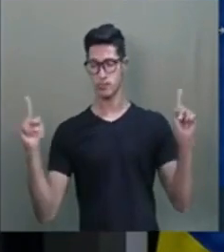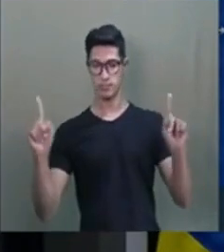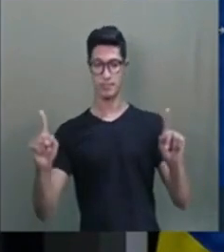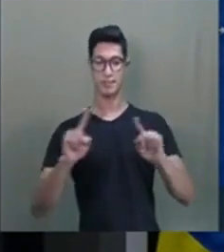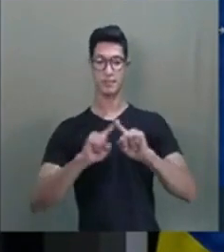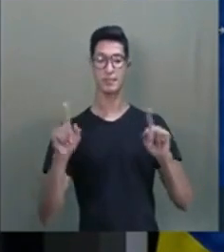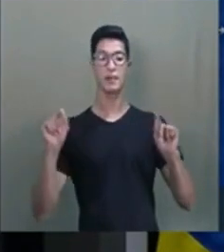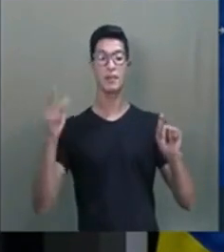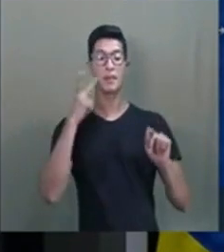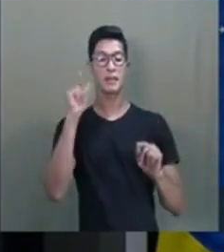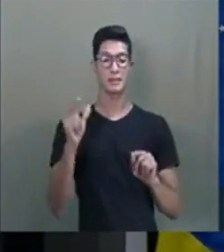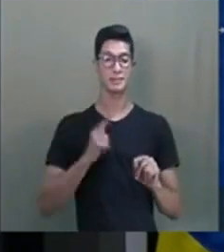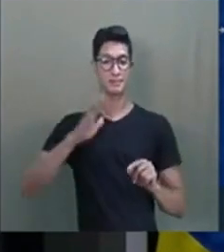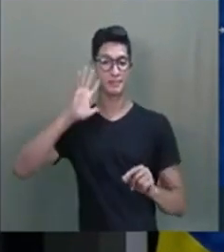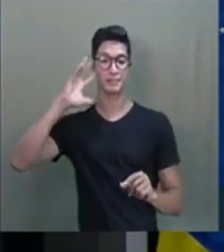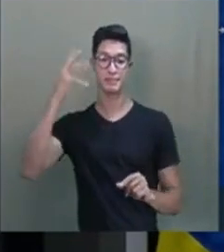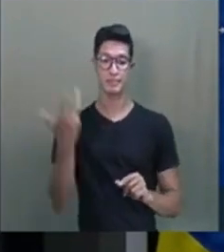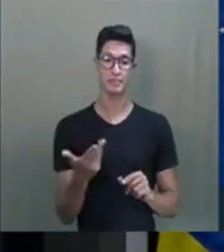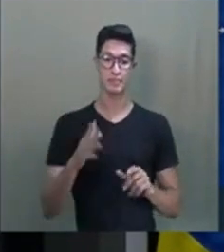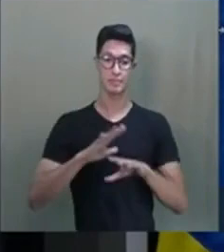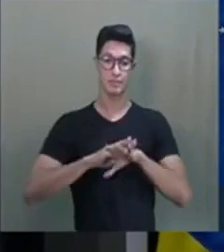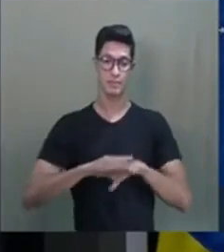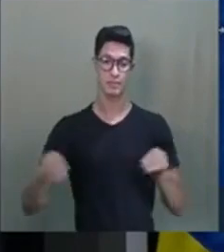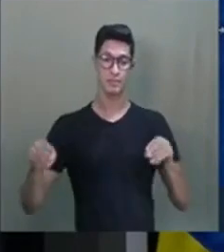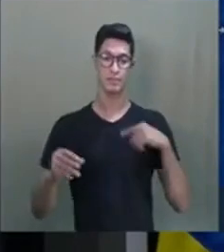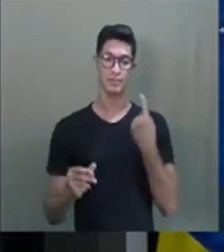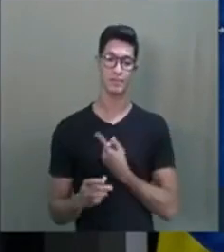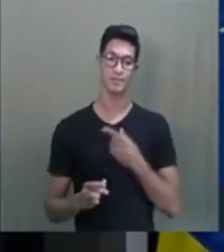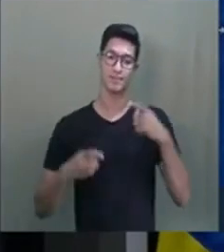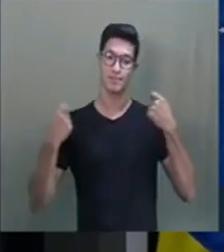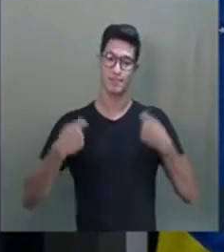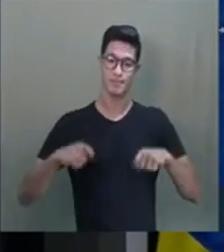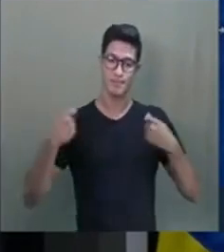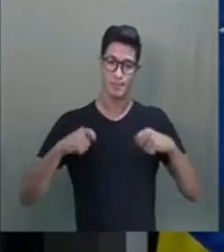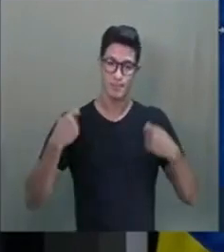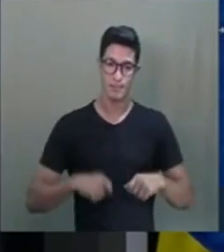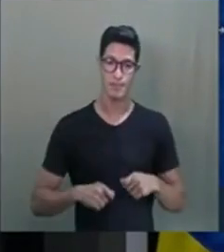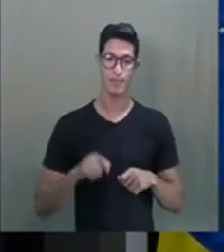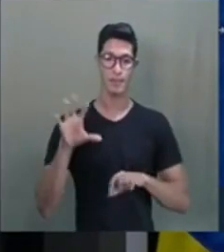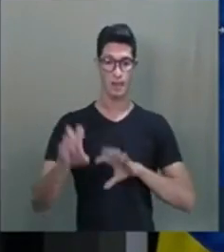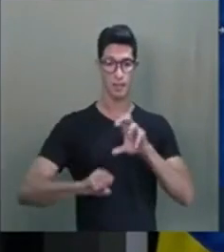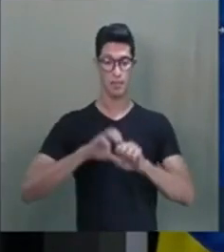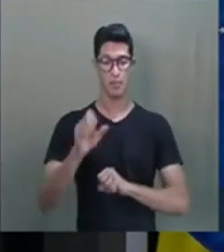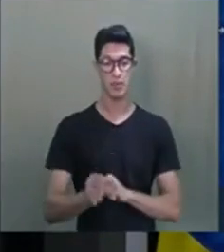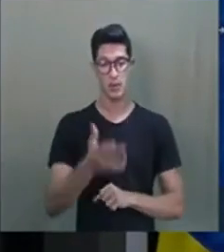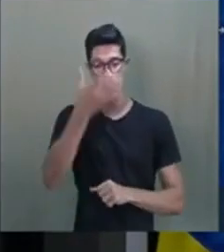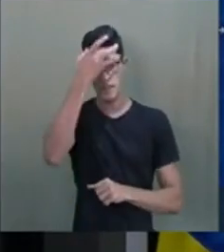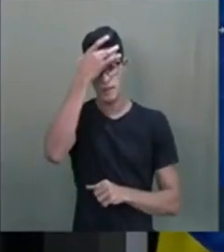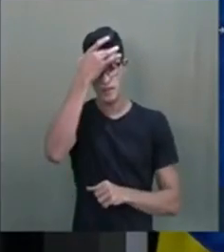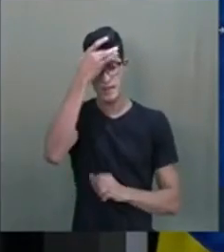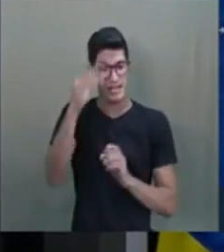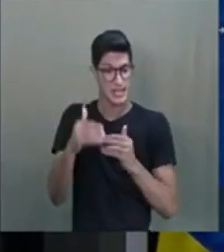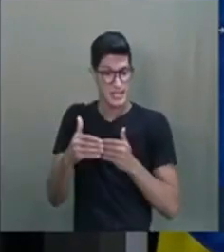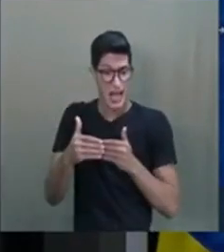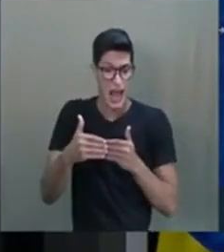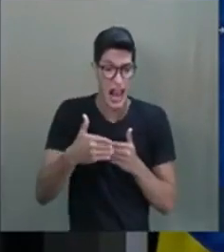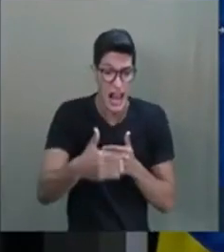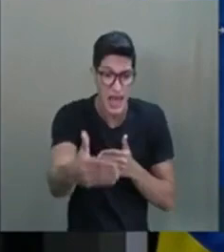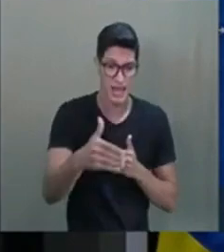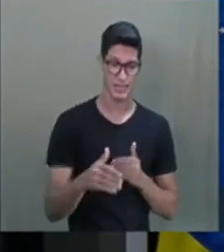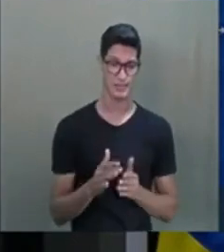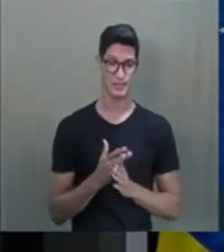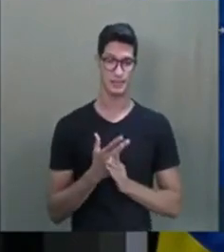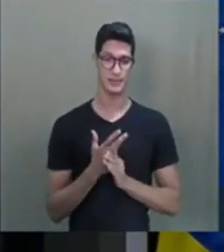Mas, para que haja uma solução e uma cura, a gente precisa buscar uma consciência além da dualidade.